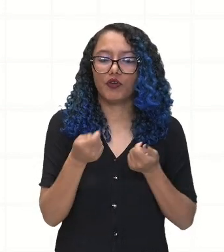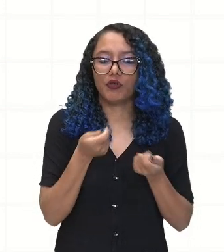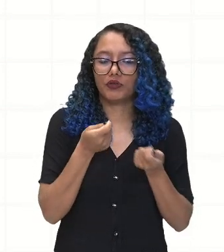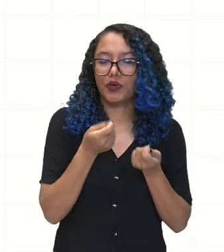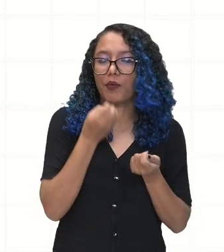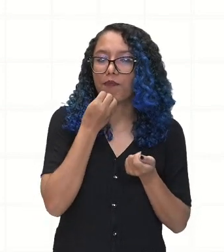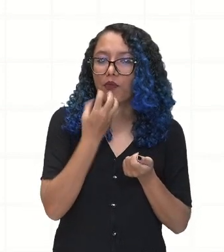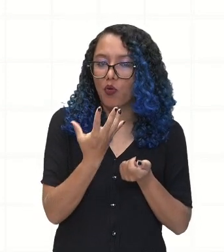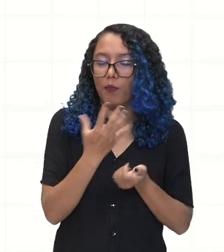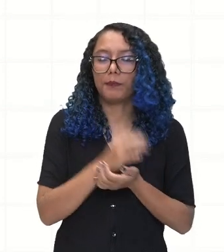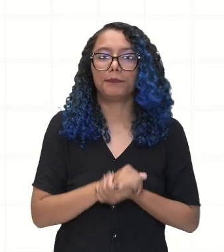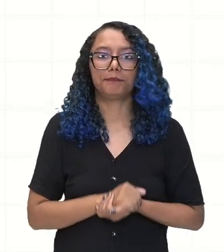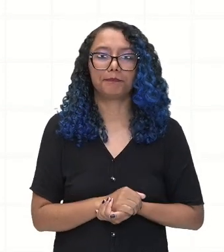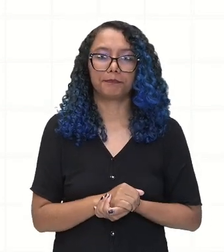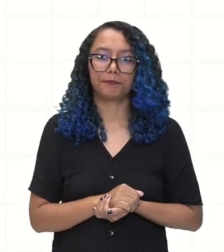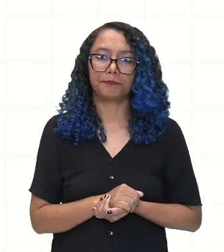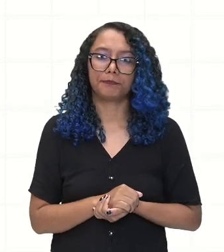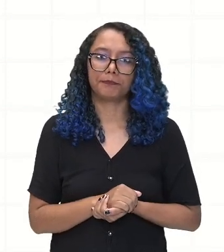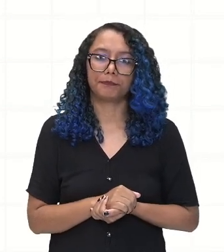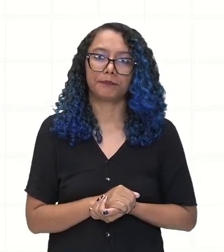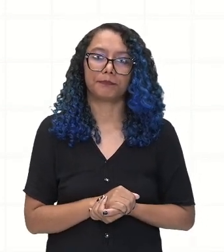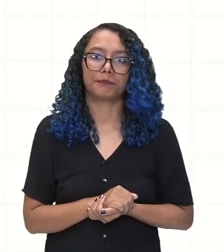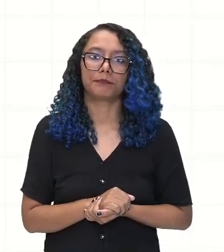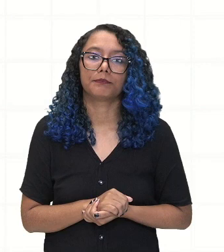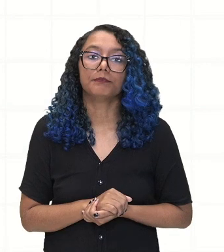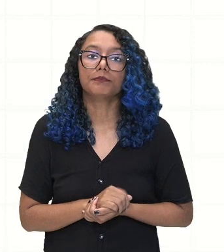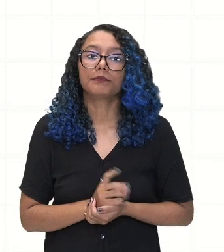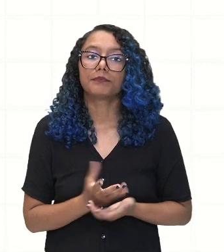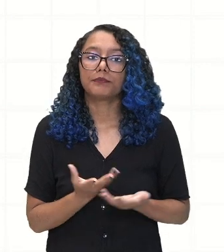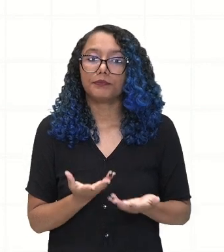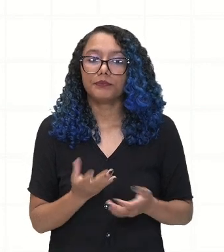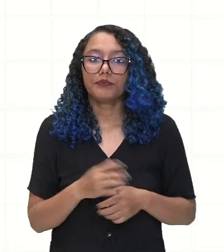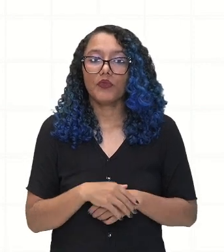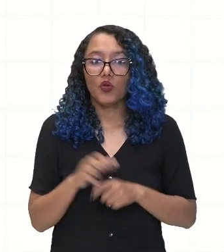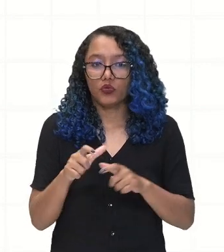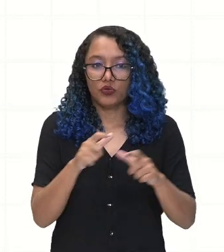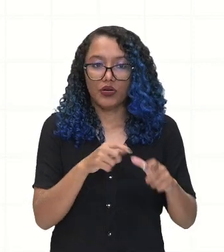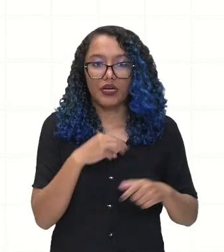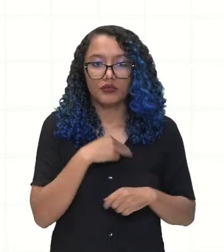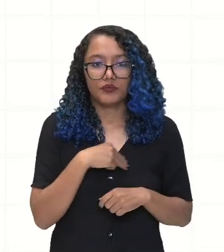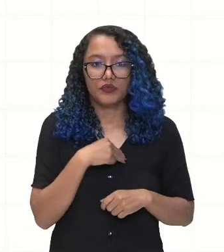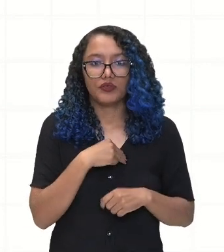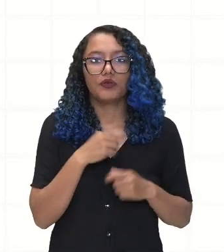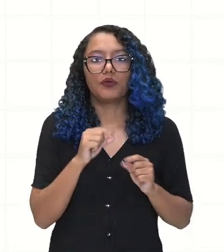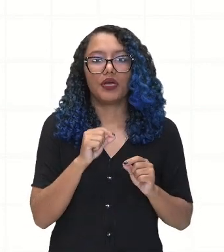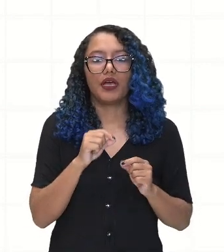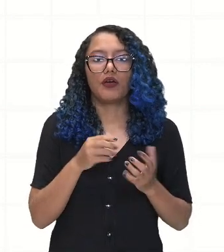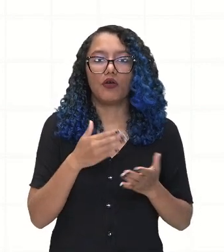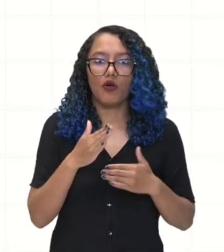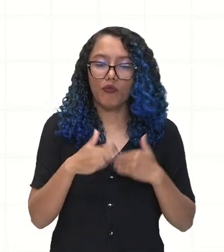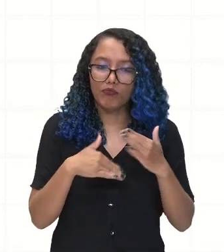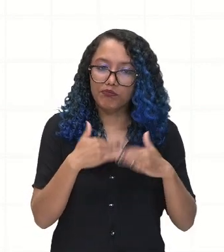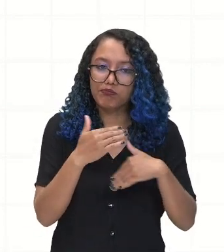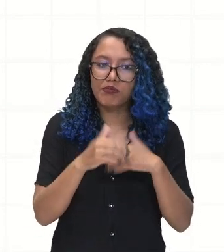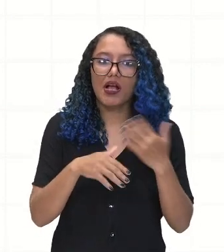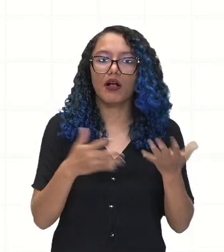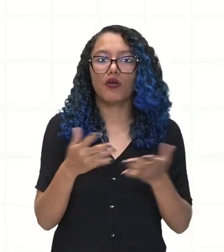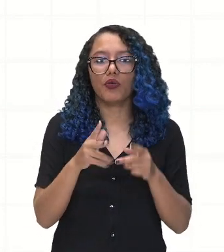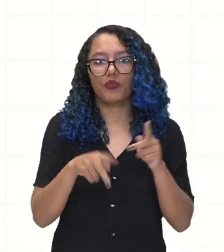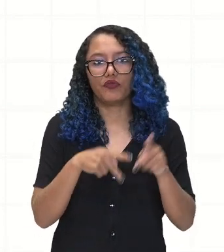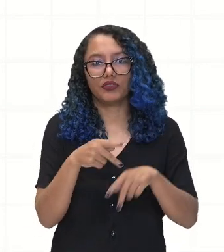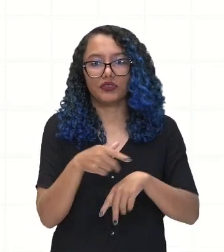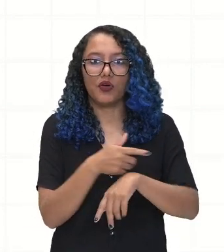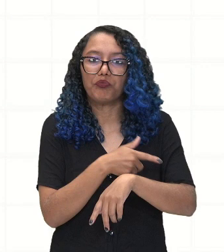possível. Os aldeamentos missionários transformaram-se em povoações civis. Quando isso acontece,